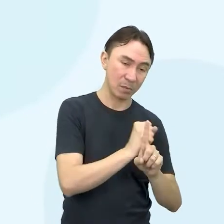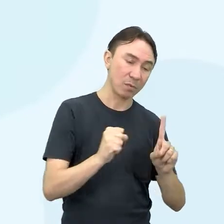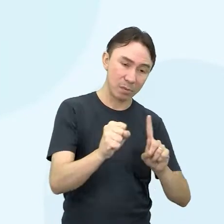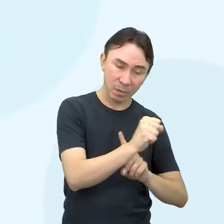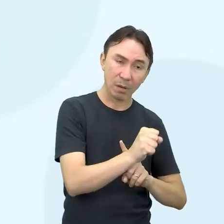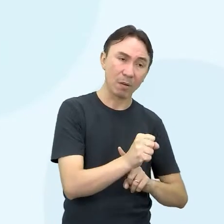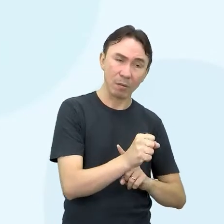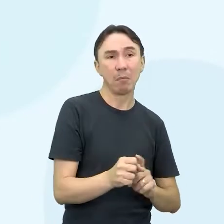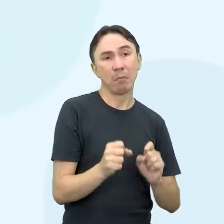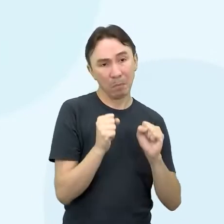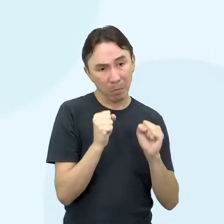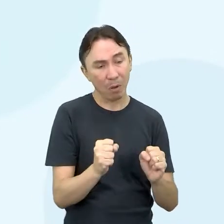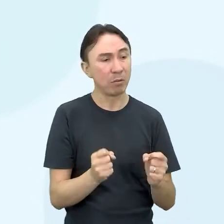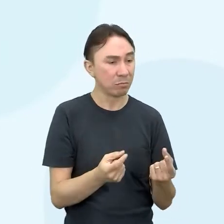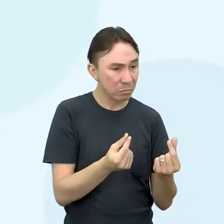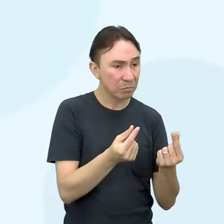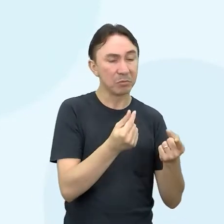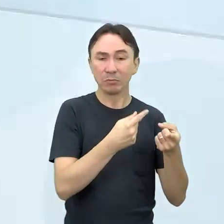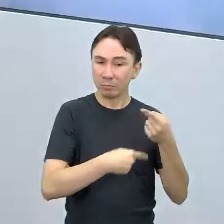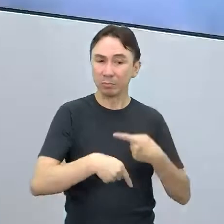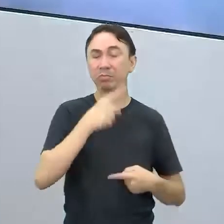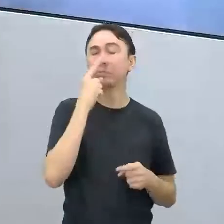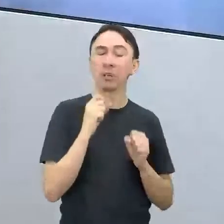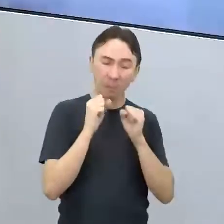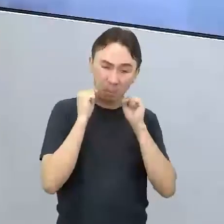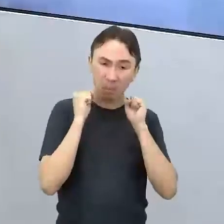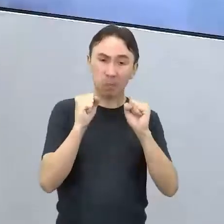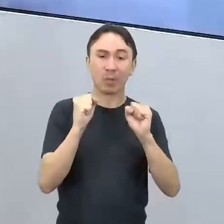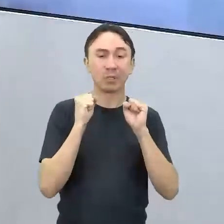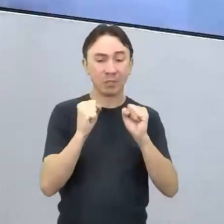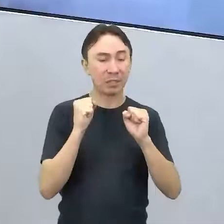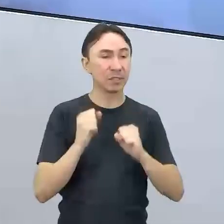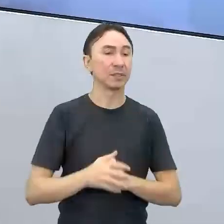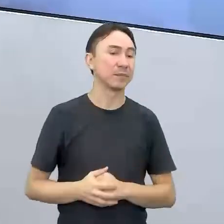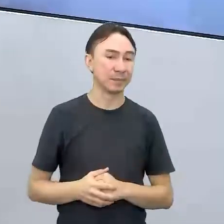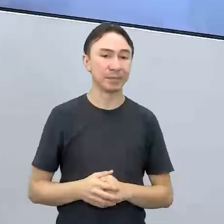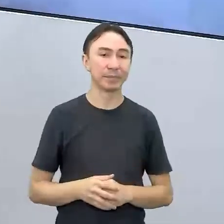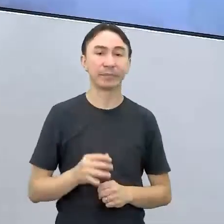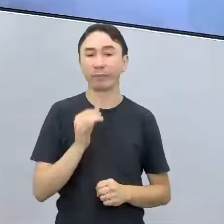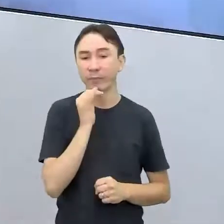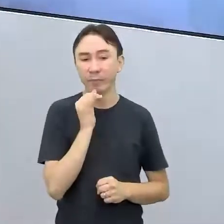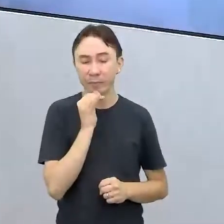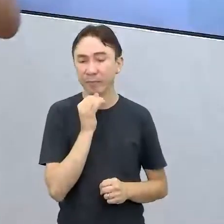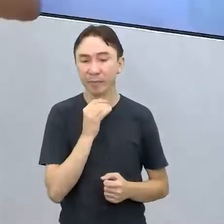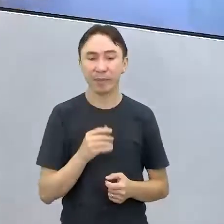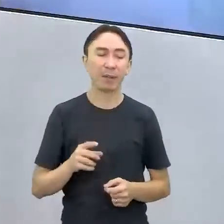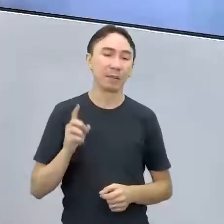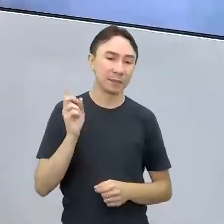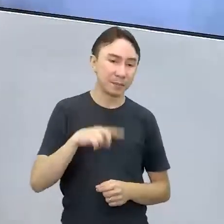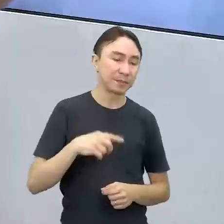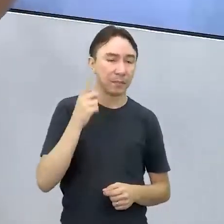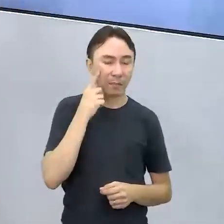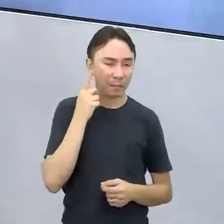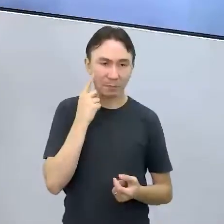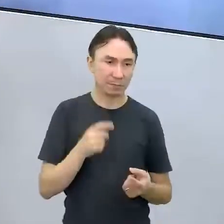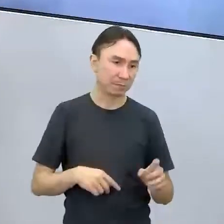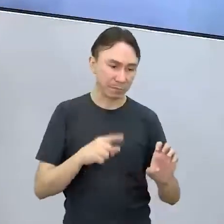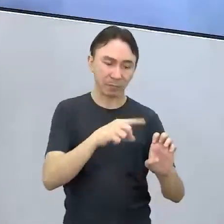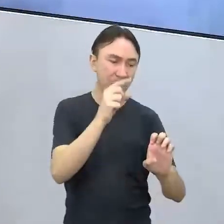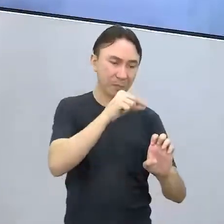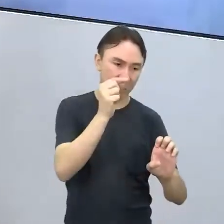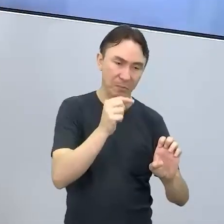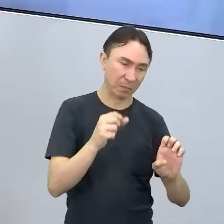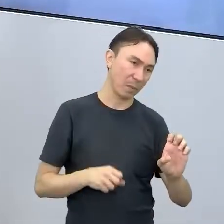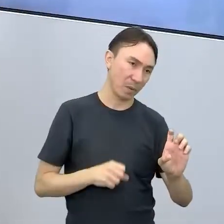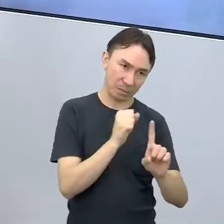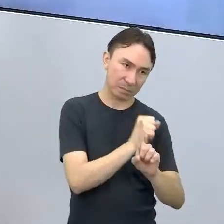organizado com fins lucrativos. Pode sim, tá certo? Então, quando a gente fala do empreendimento social, a gente não está montando um empreendimento para nós,